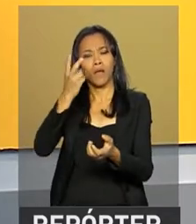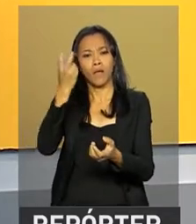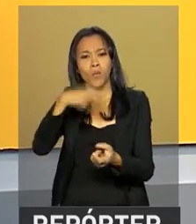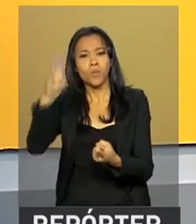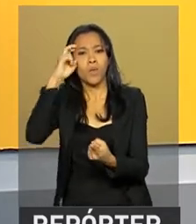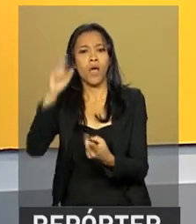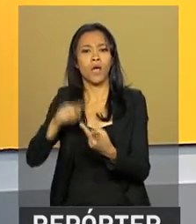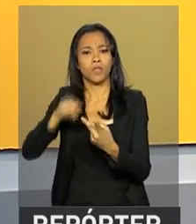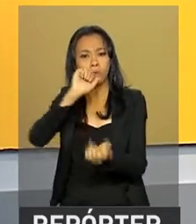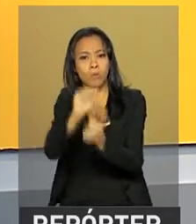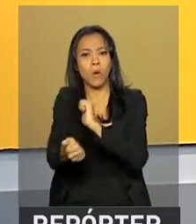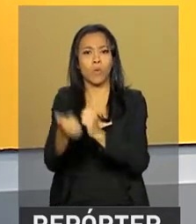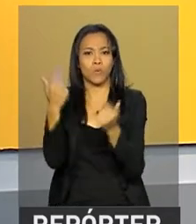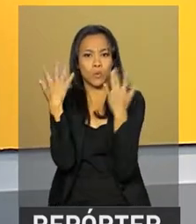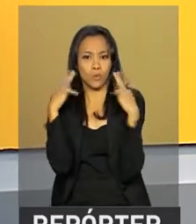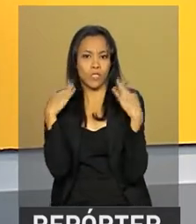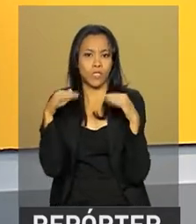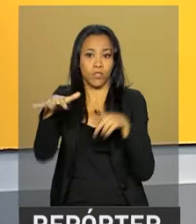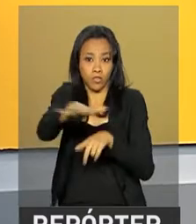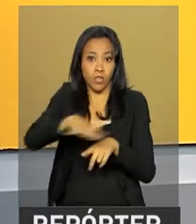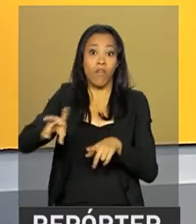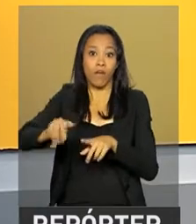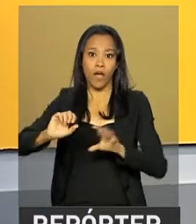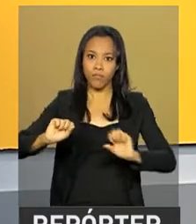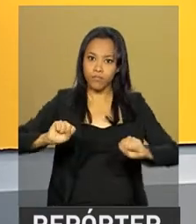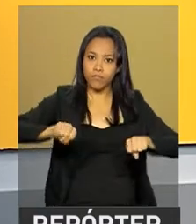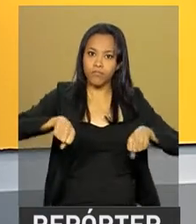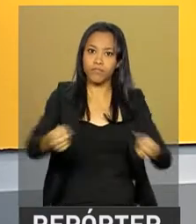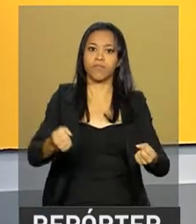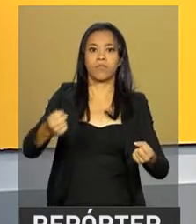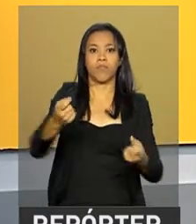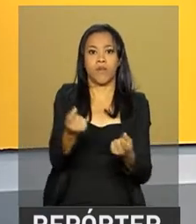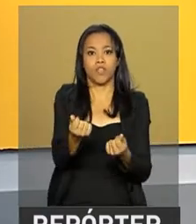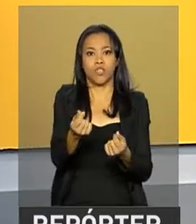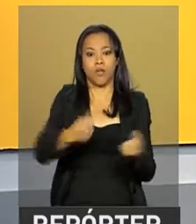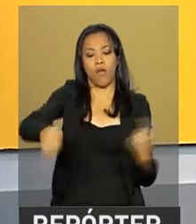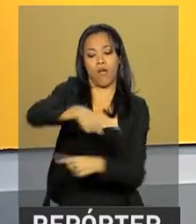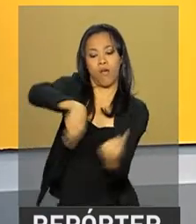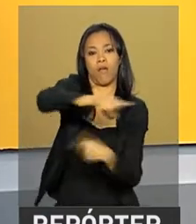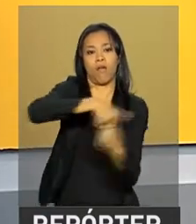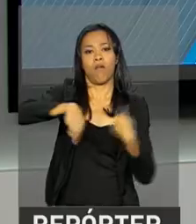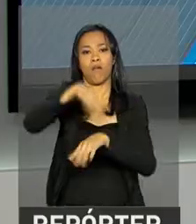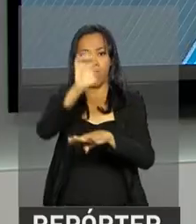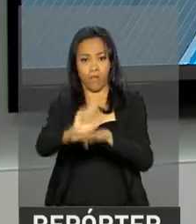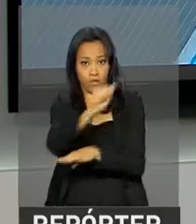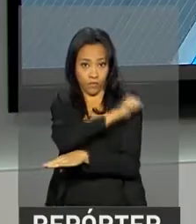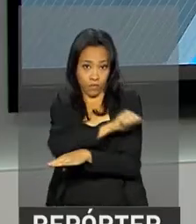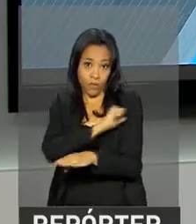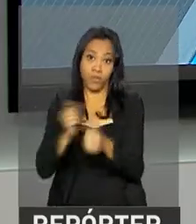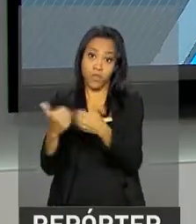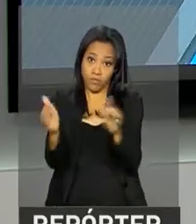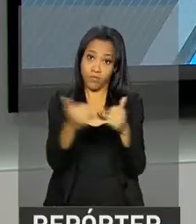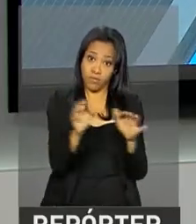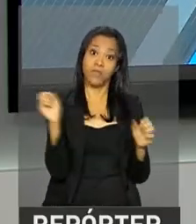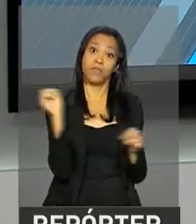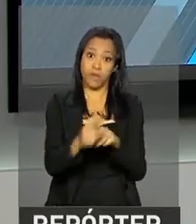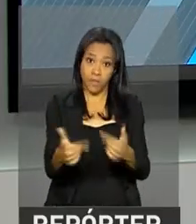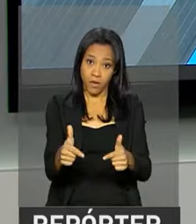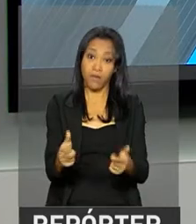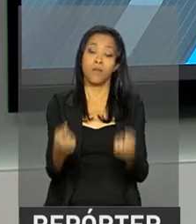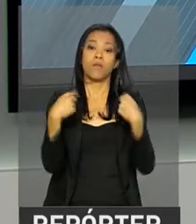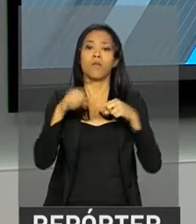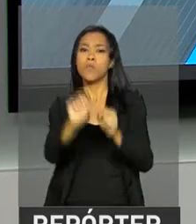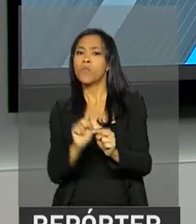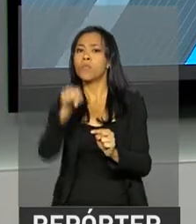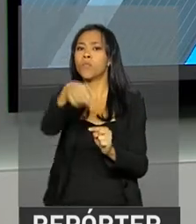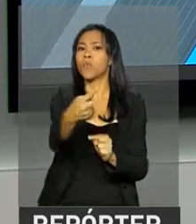e turísticos vão reaquecer a economia do Rio de Janeiro e gerar empregos. Para o próximo ano, serão